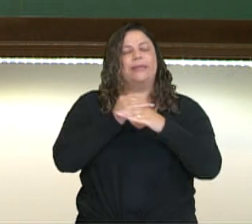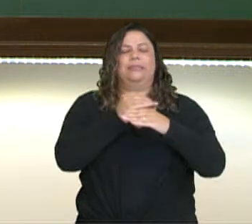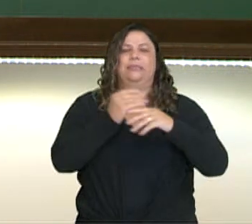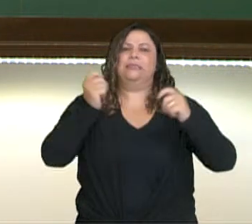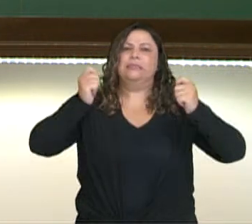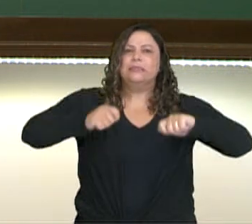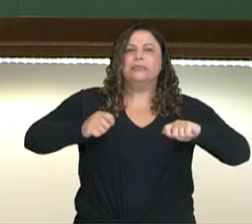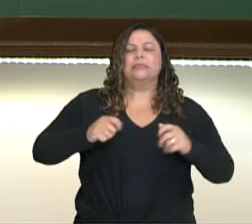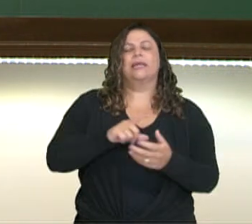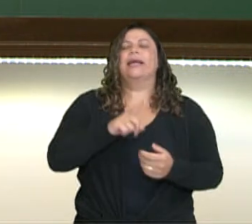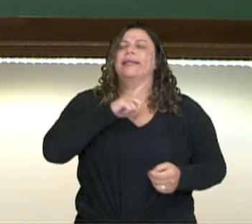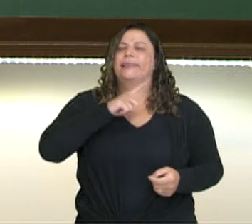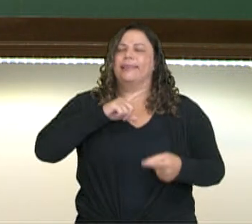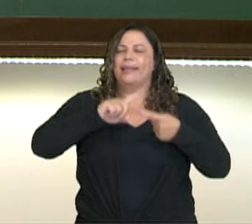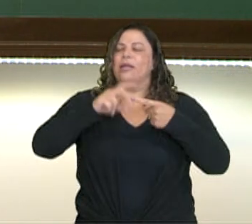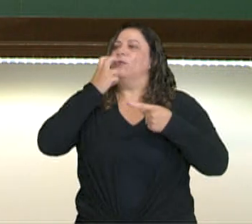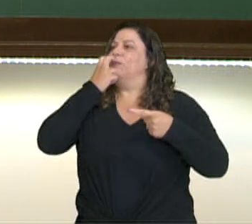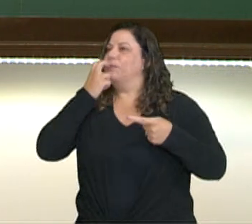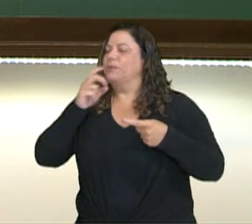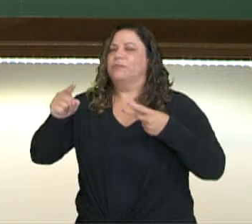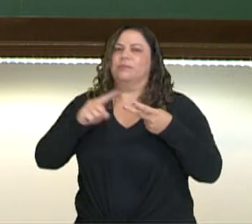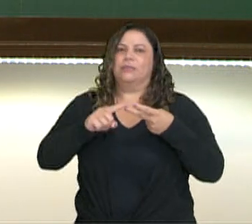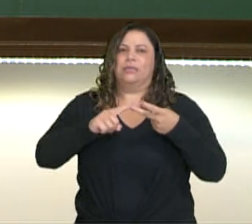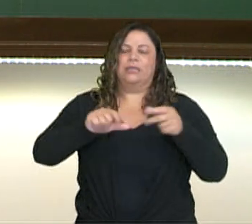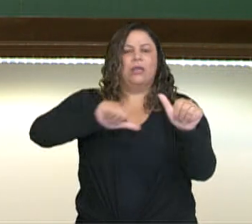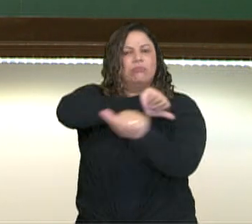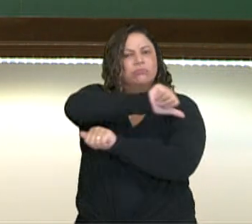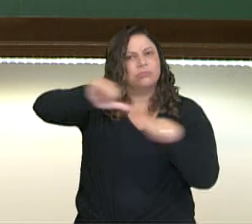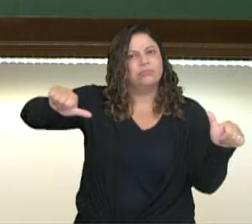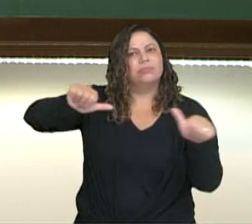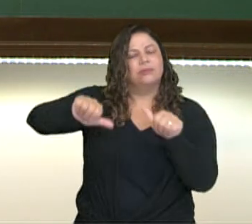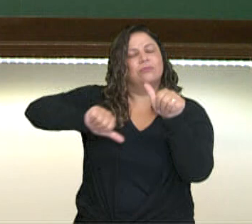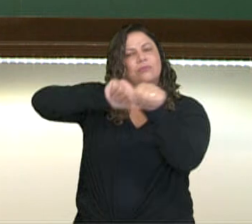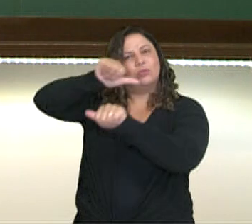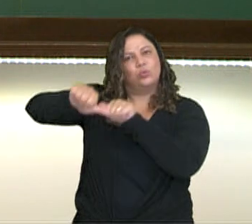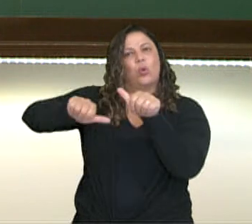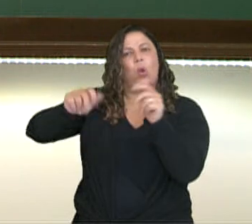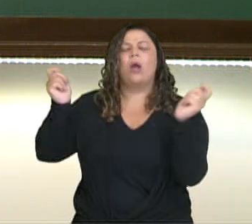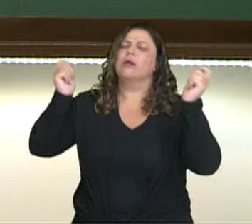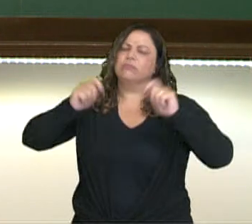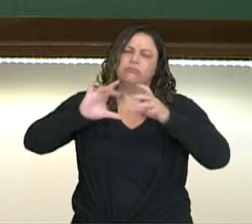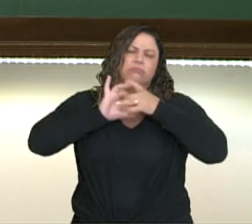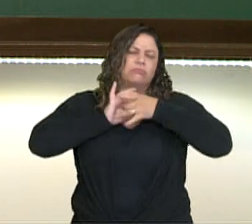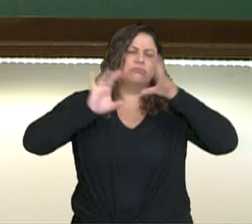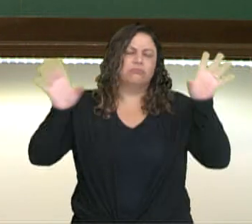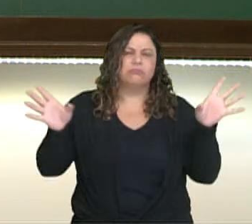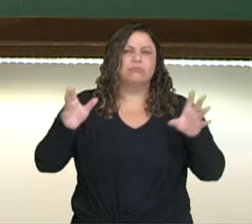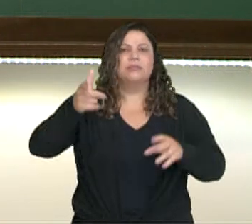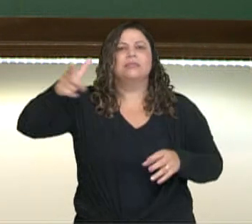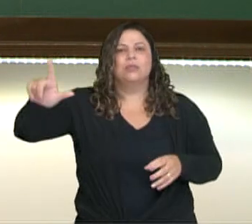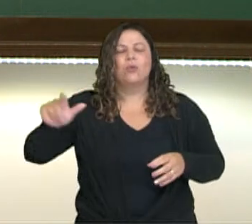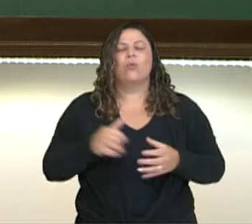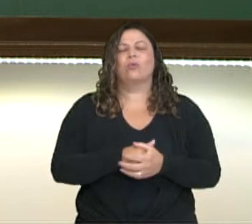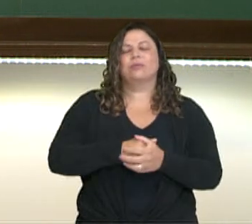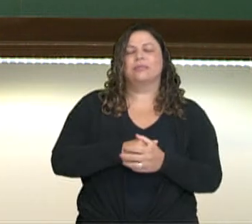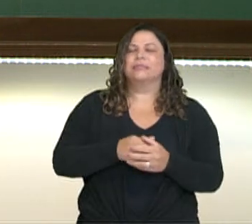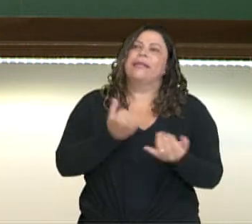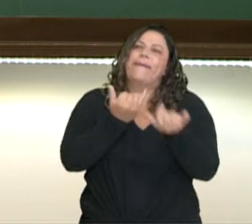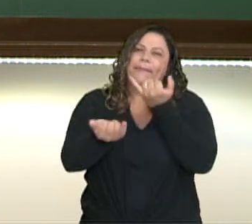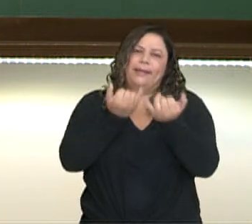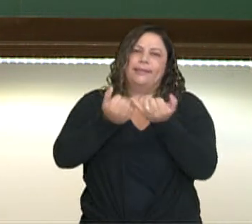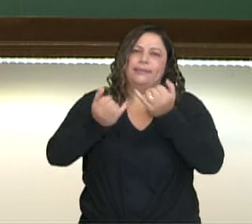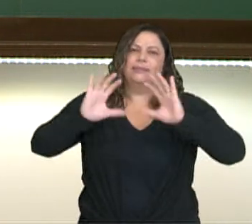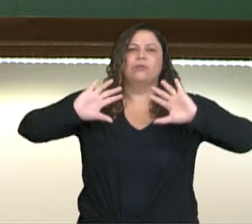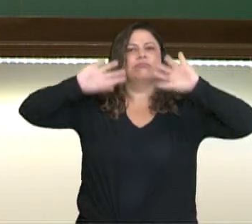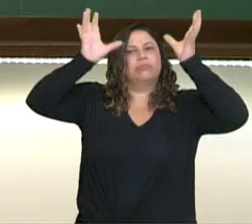árbitro, tem substituição, parece até outras modalidades de rede, né? Como o voleibol, como